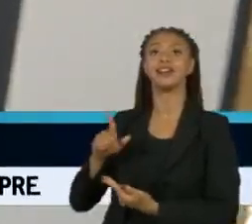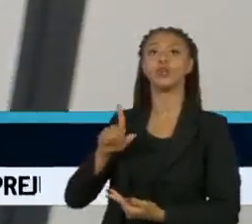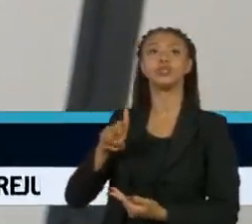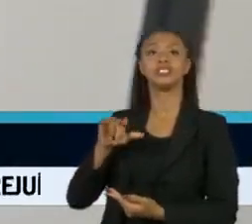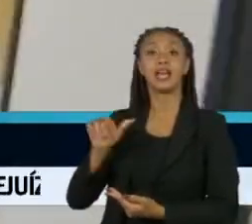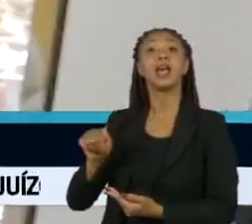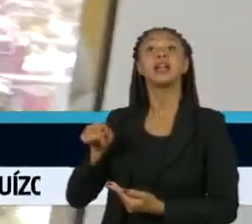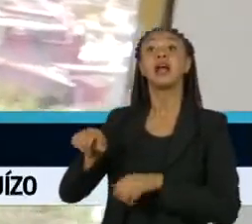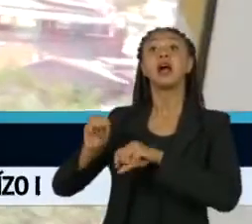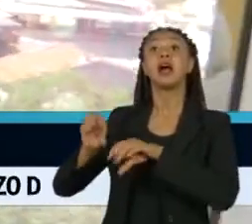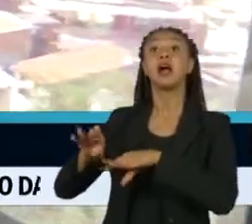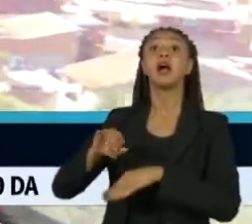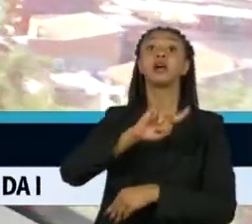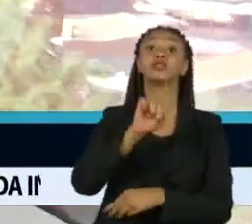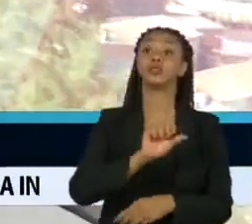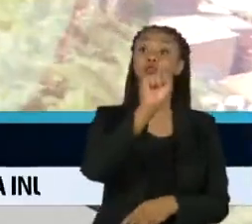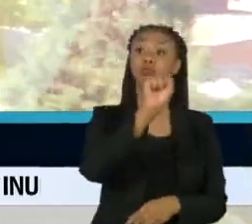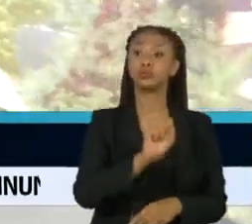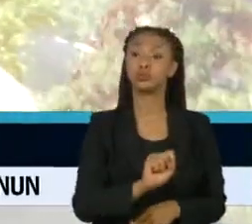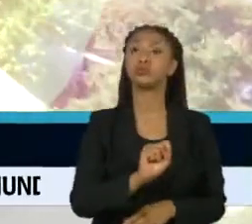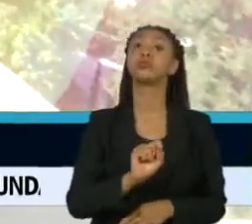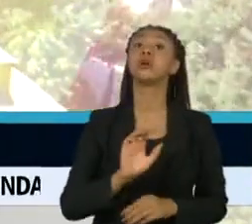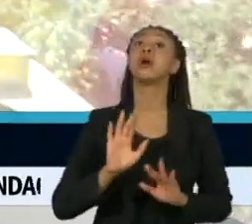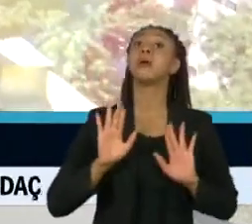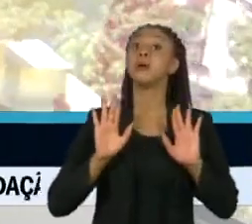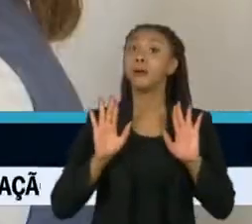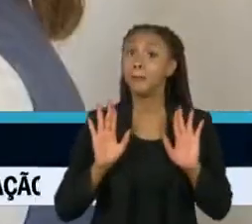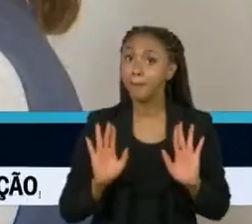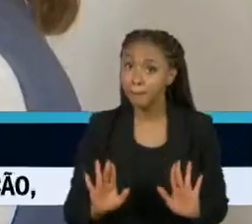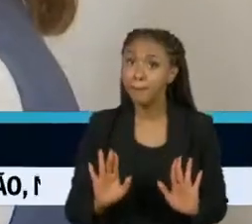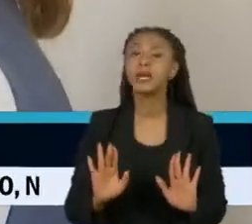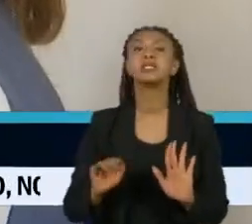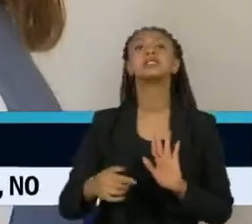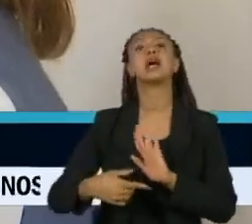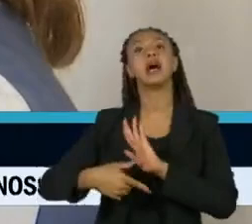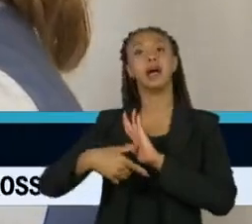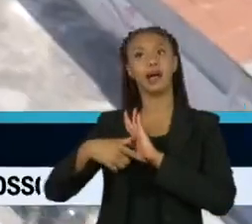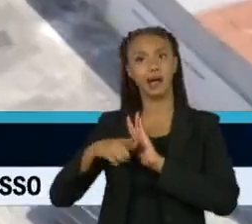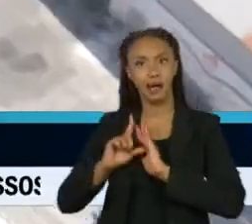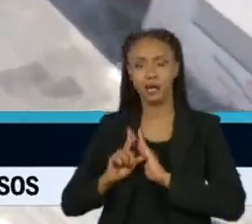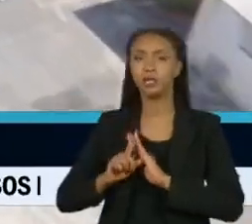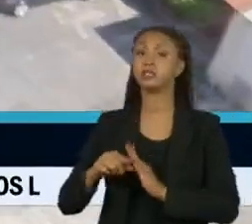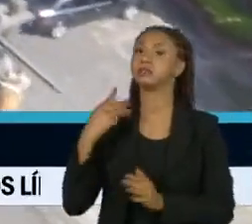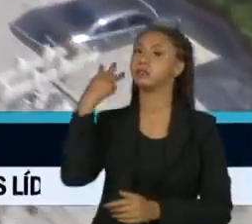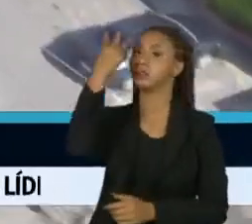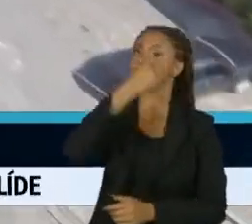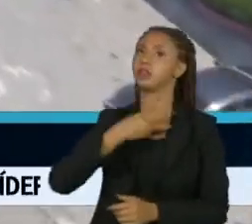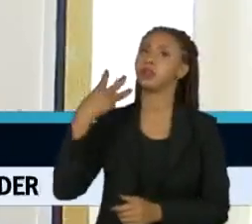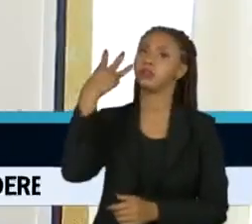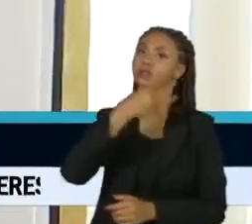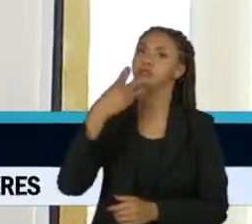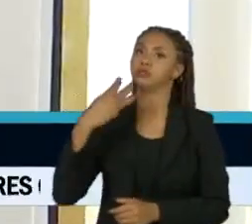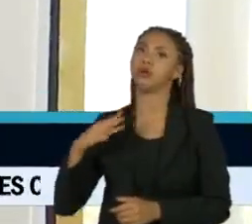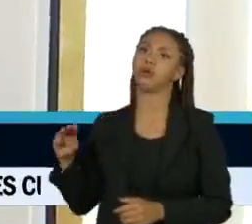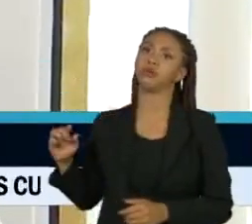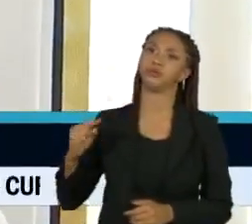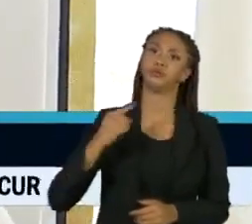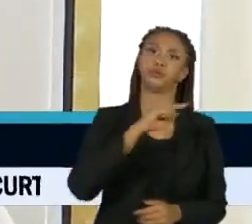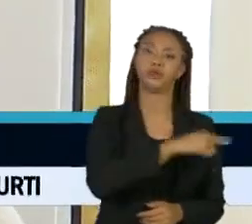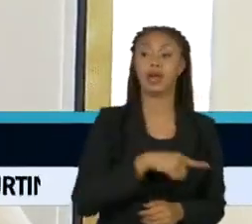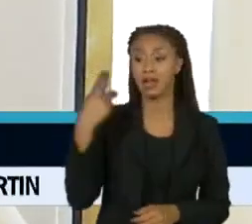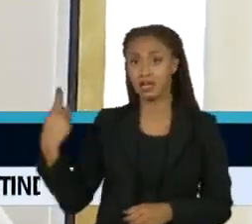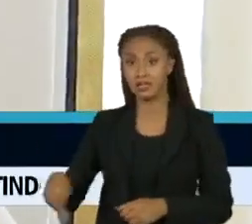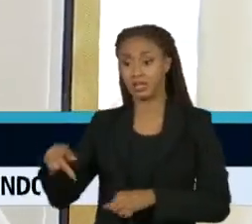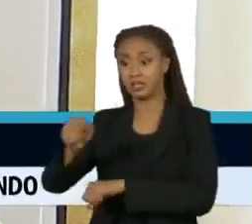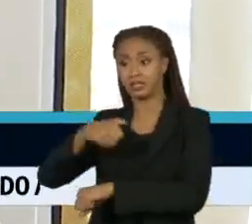Ela leva duas horas para chegar ao trabalho. Antes do Monotrilho, eram três horas. Eu venho aqui de São Mateus, vou